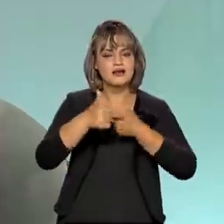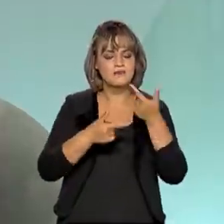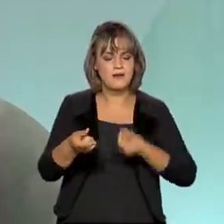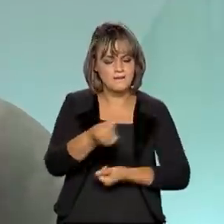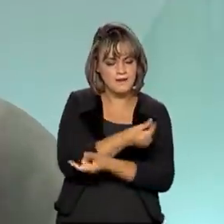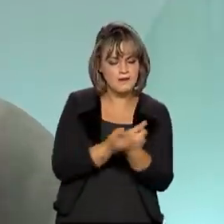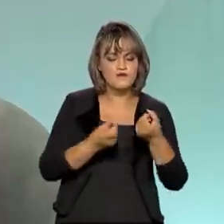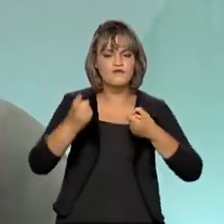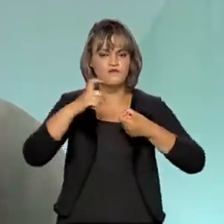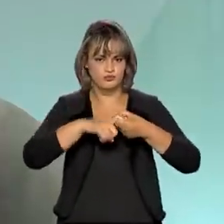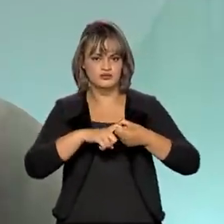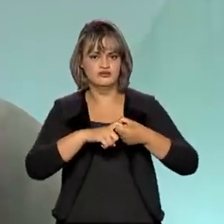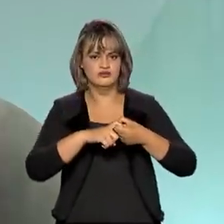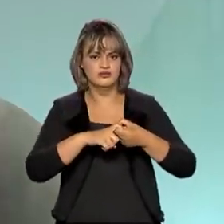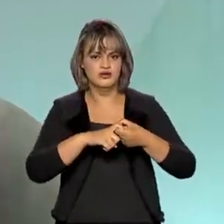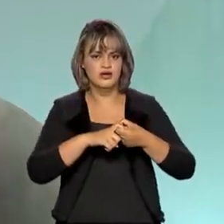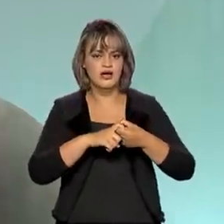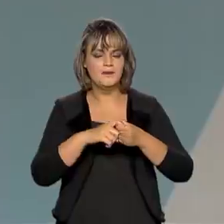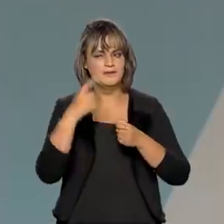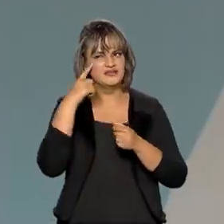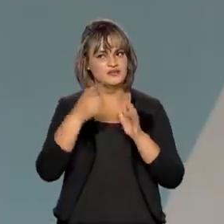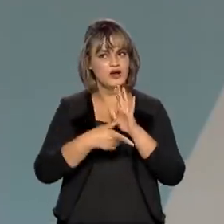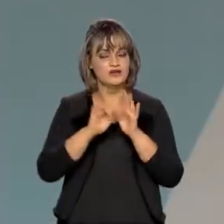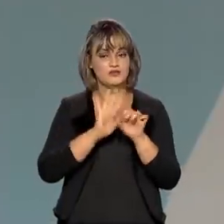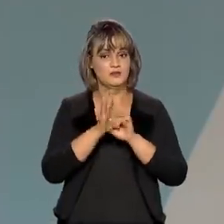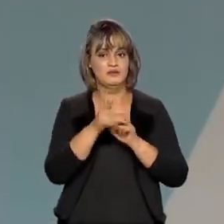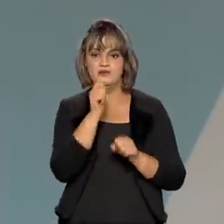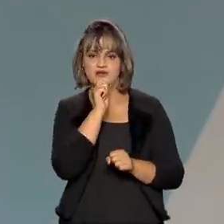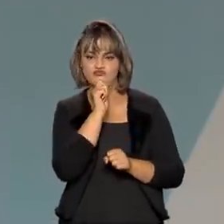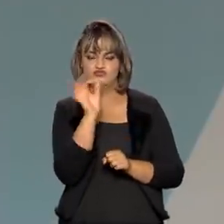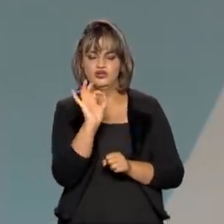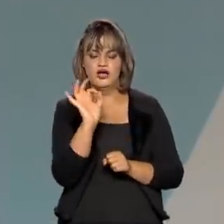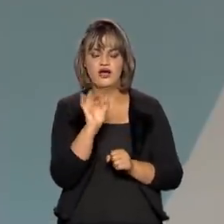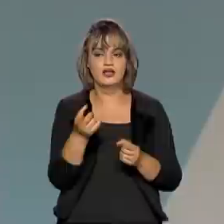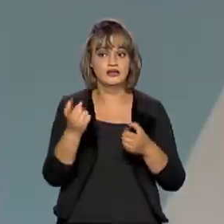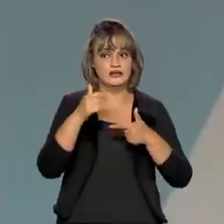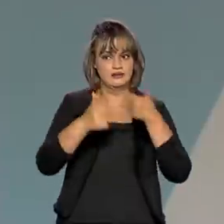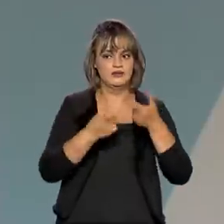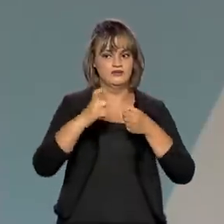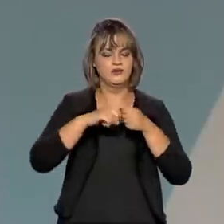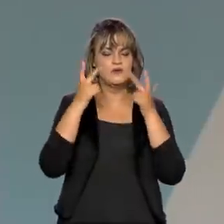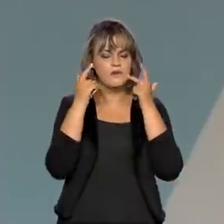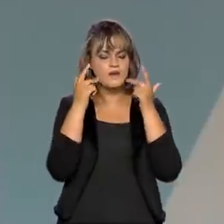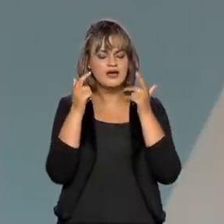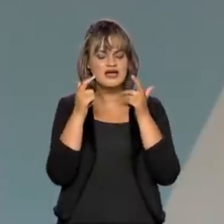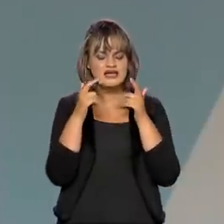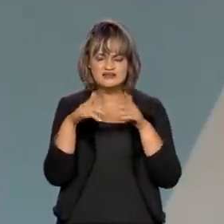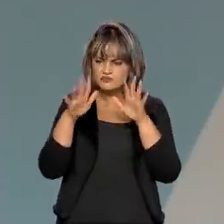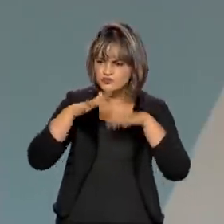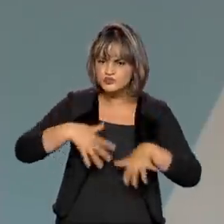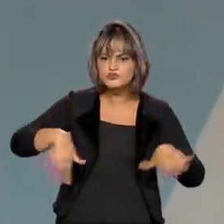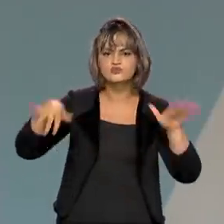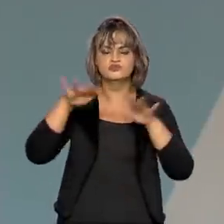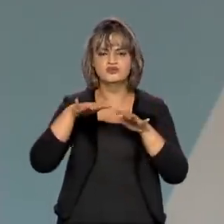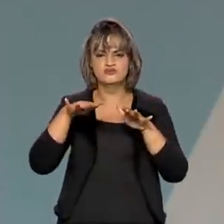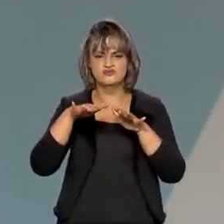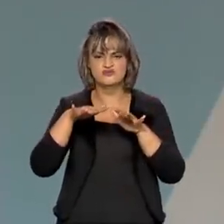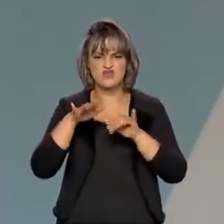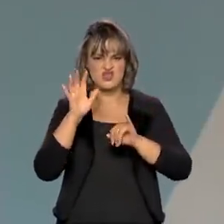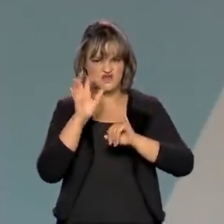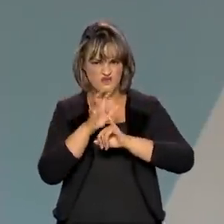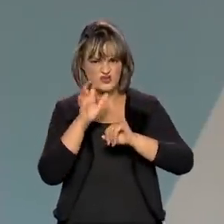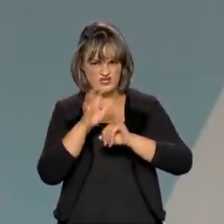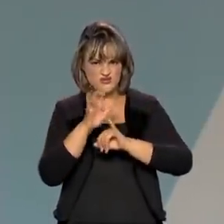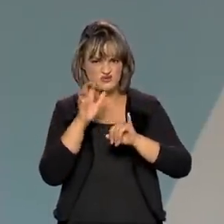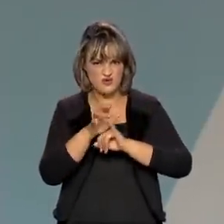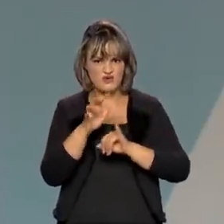voltando aos índices pré-pandemia. Essa combinação de fatores, também, de uma certa forma, vieram